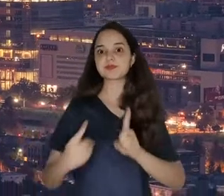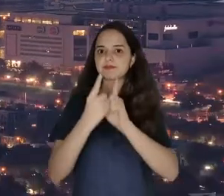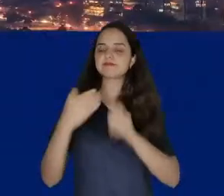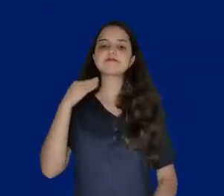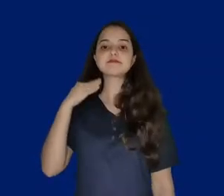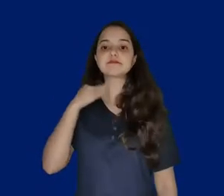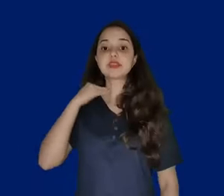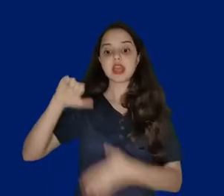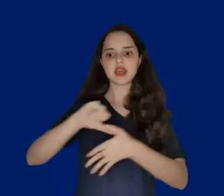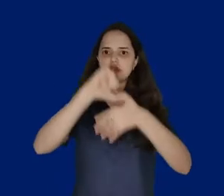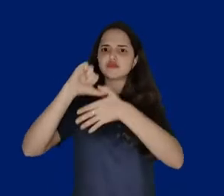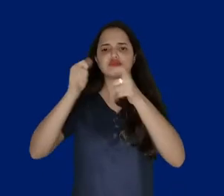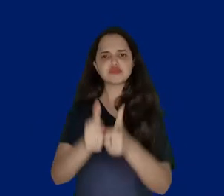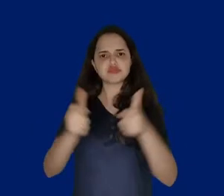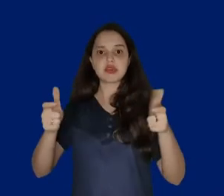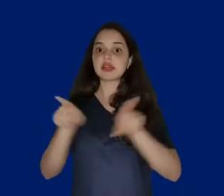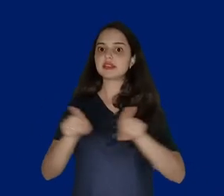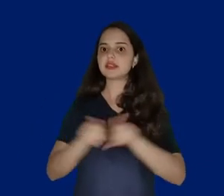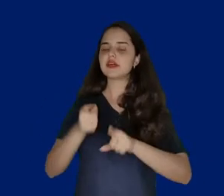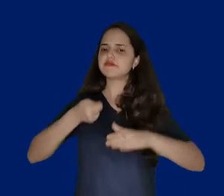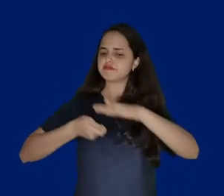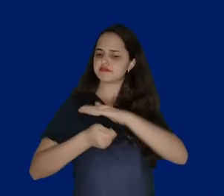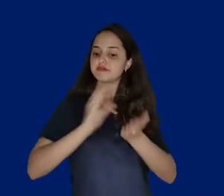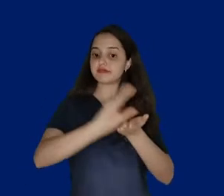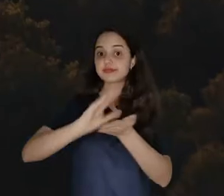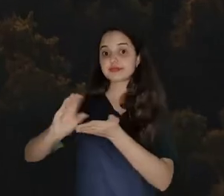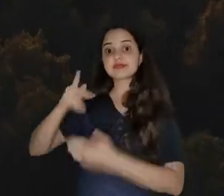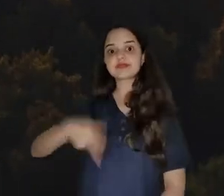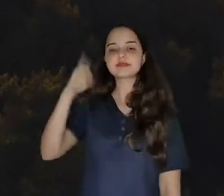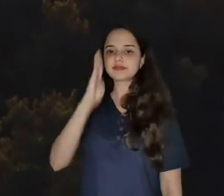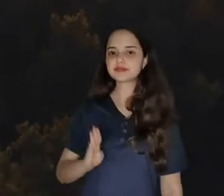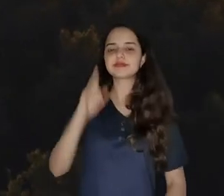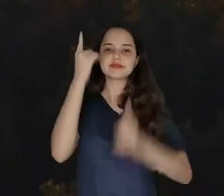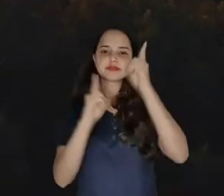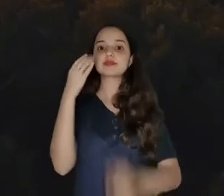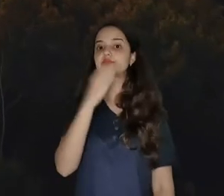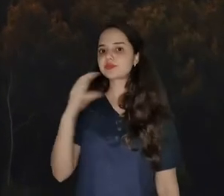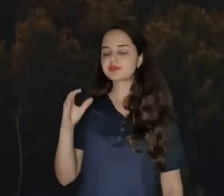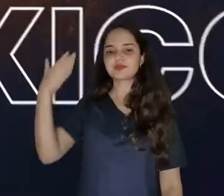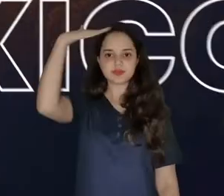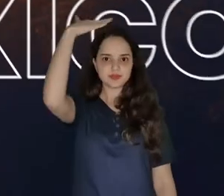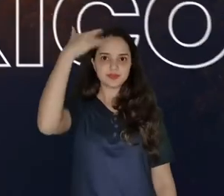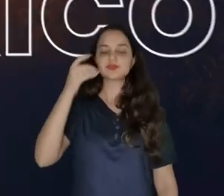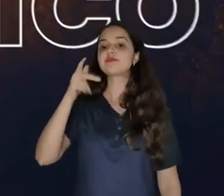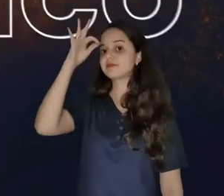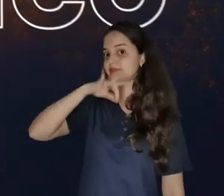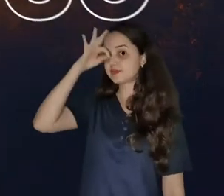banking. E expansão na América Latina, em especial em investimentos de infraestrutura no Brasil, Chile, Colômbia,